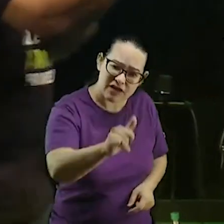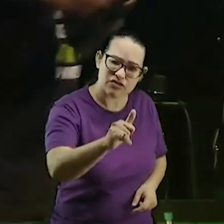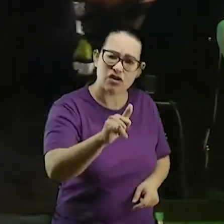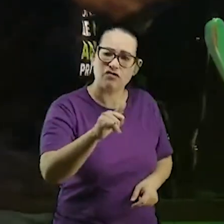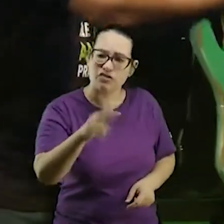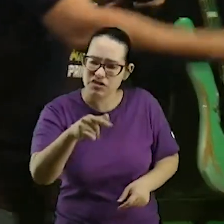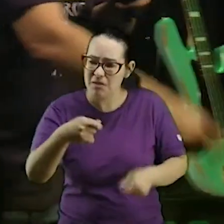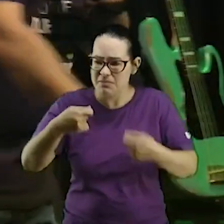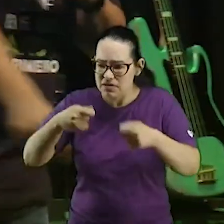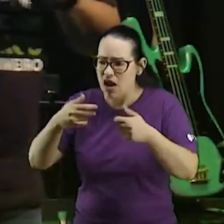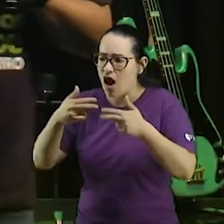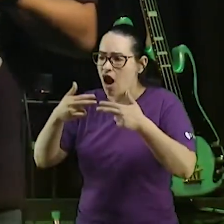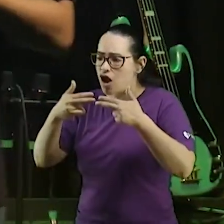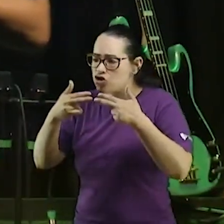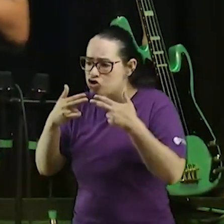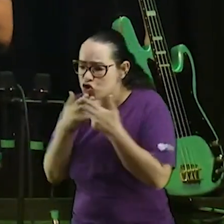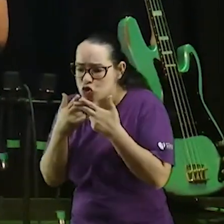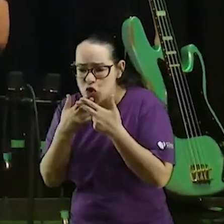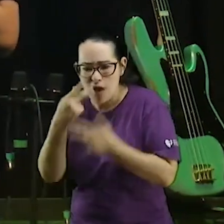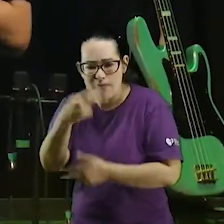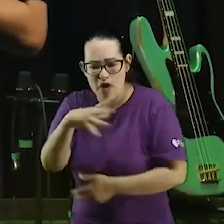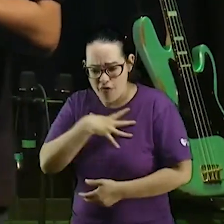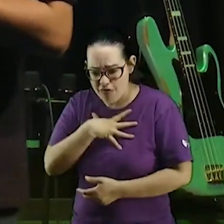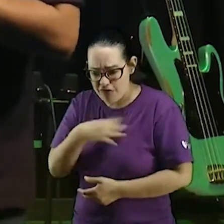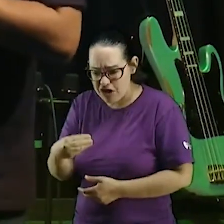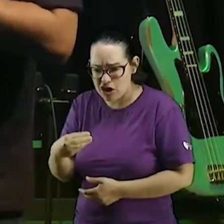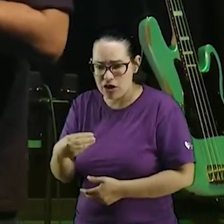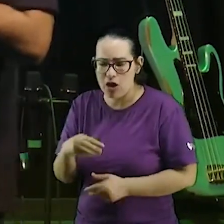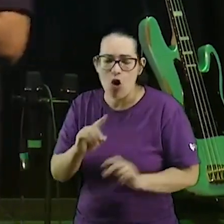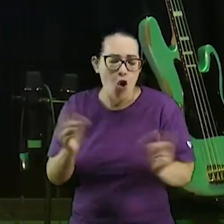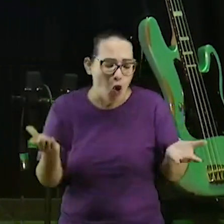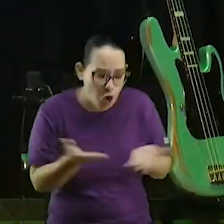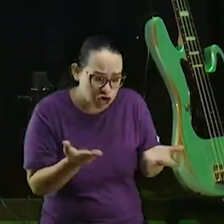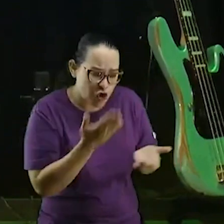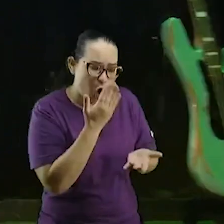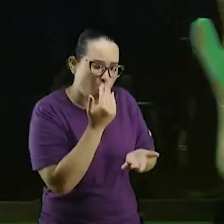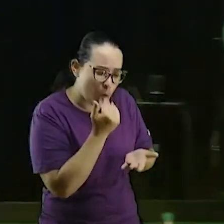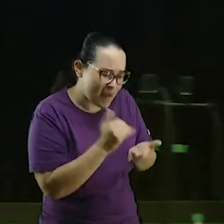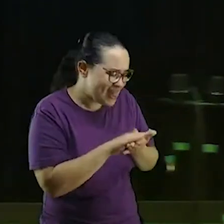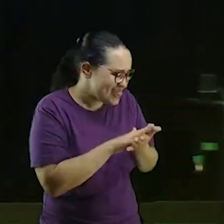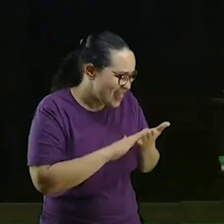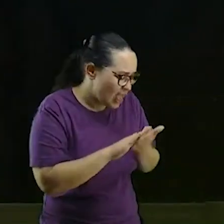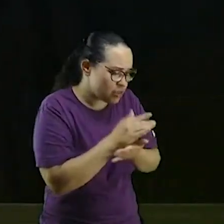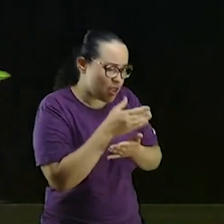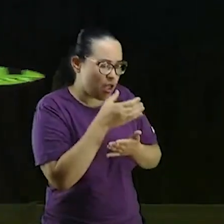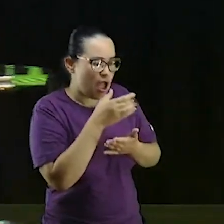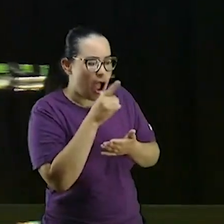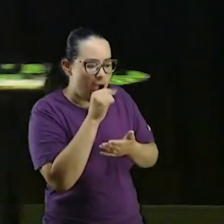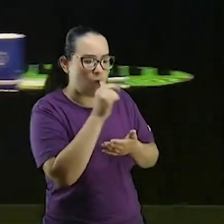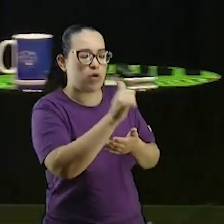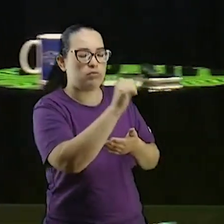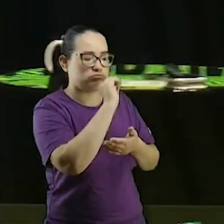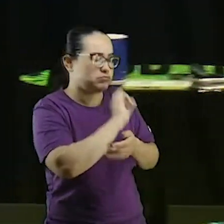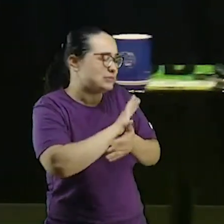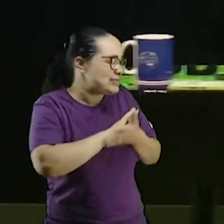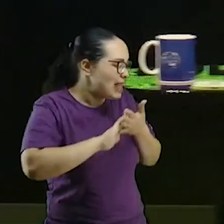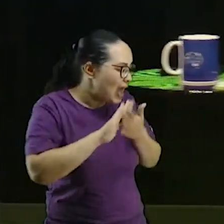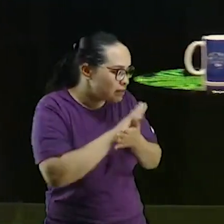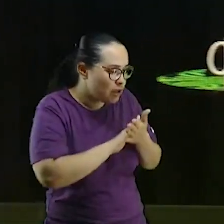para jejuar pelo seu filho não hoje eu não vou comer não vou beber hoje eu vou sacrificar o Senhor vou fazer um voto ao Senhor